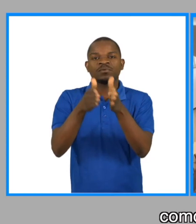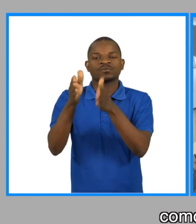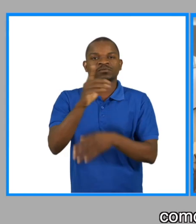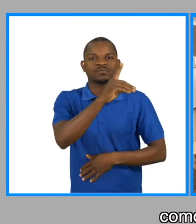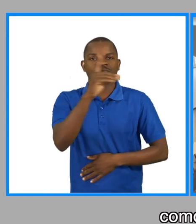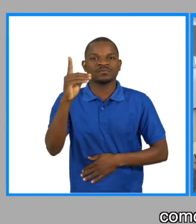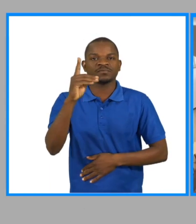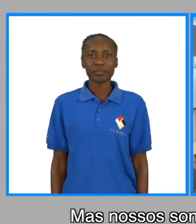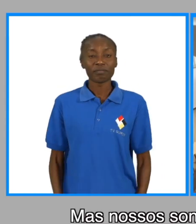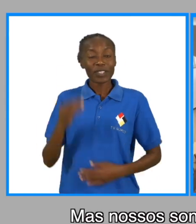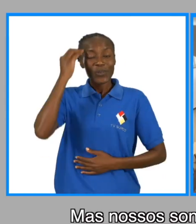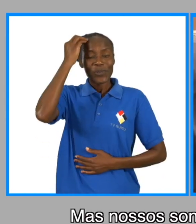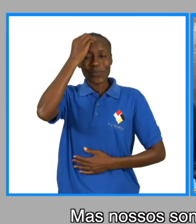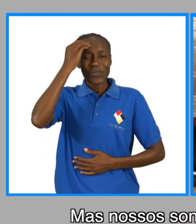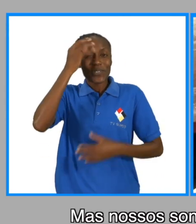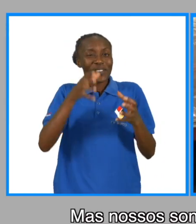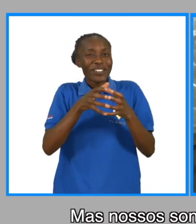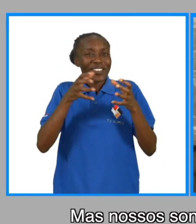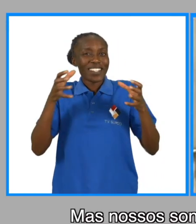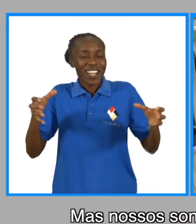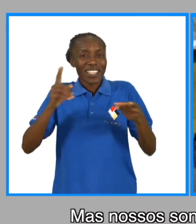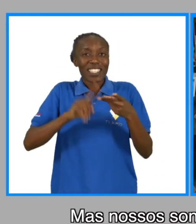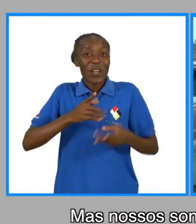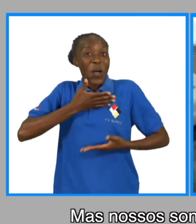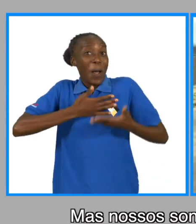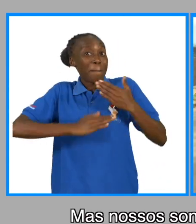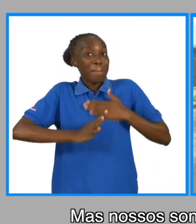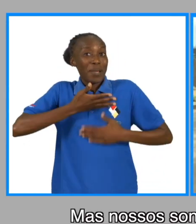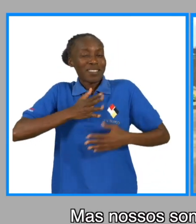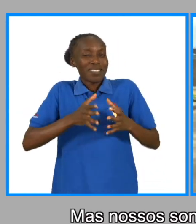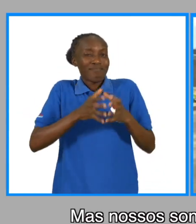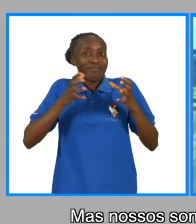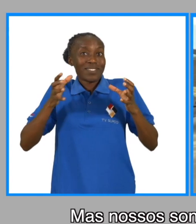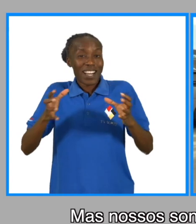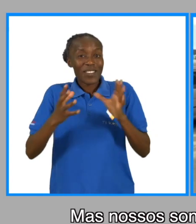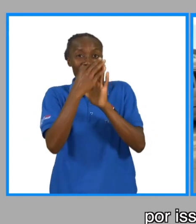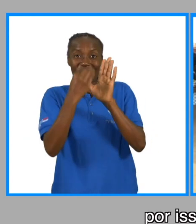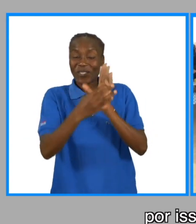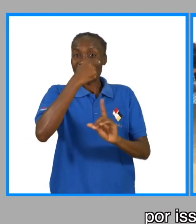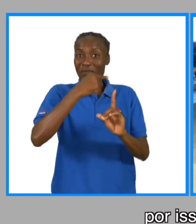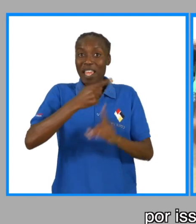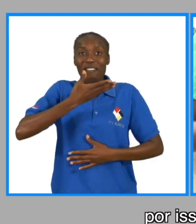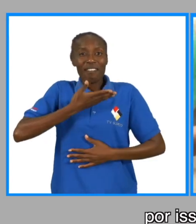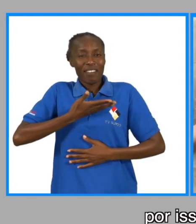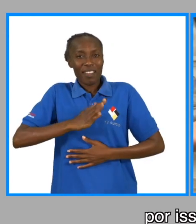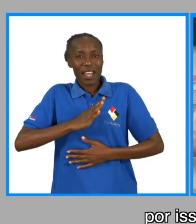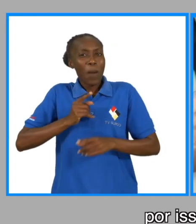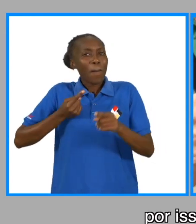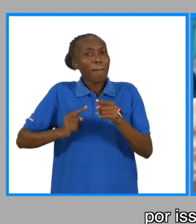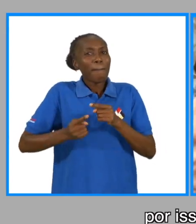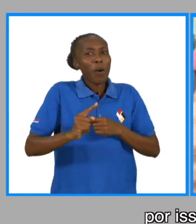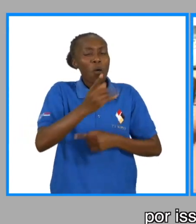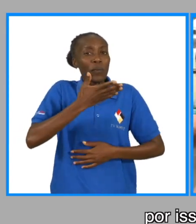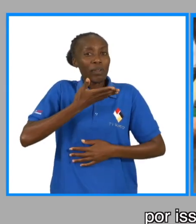tratada a pessoa com deficiência. Mas nossos sonhos são maiores nossas ambições crescem a cada conquista. Por isso queremos ir mais